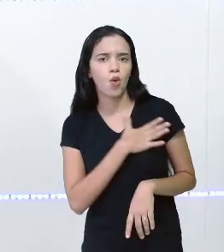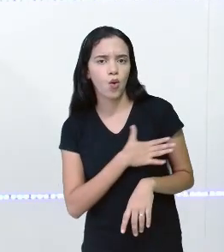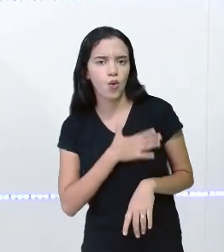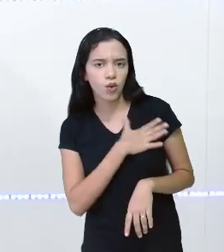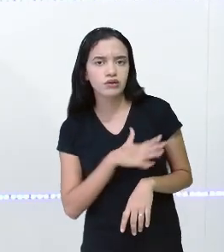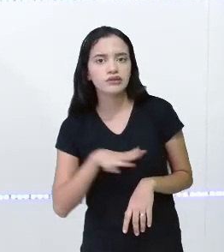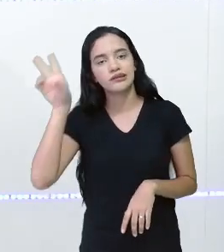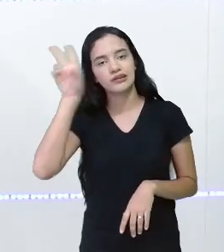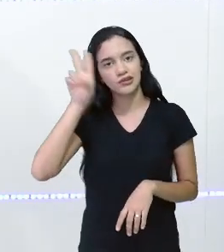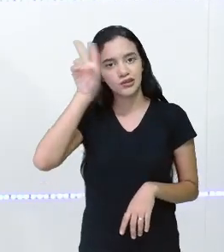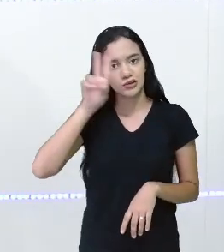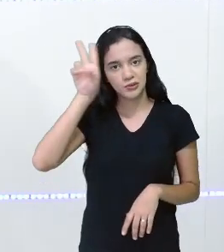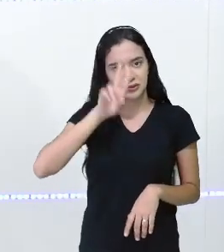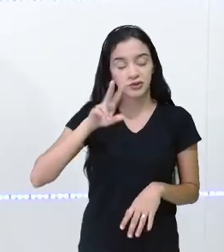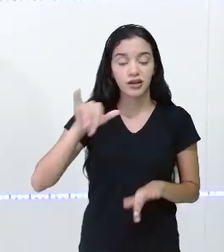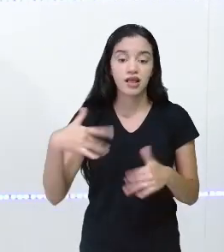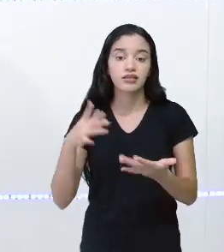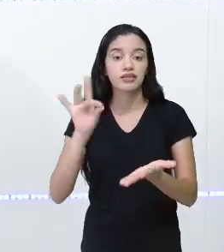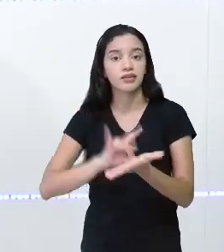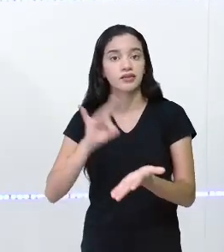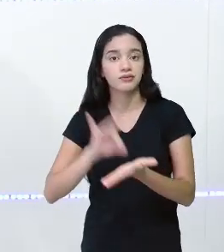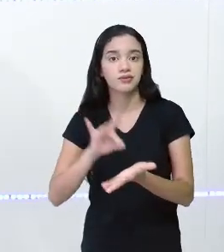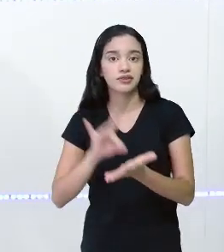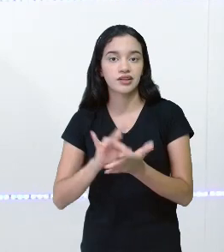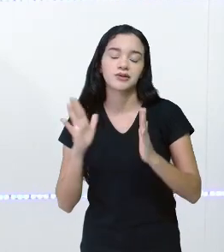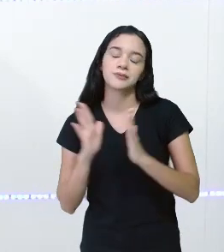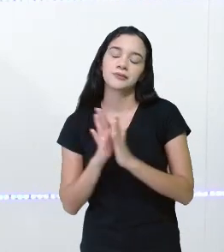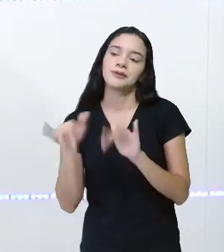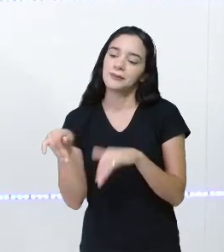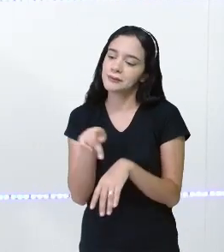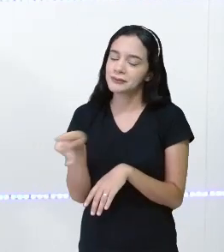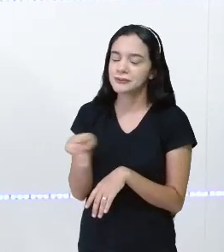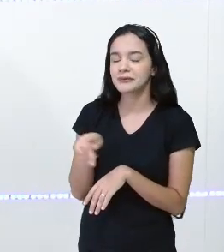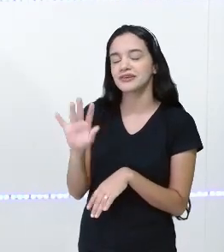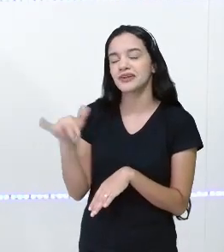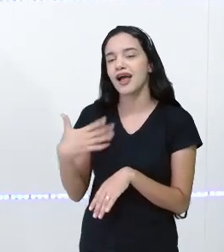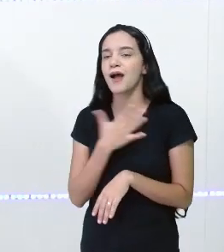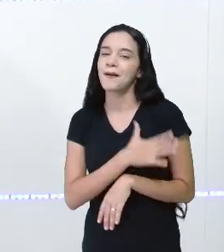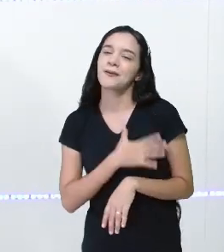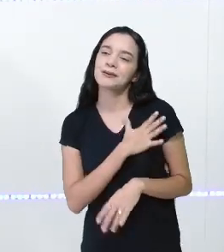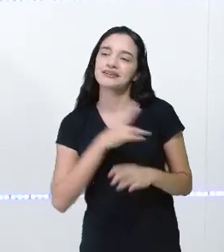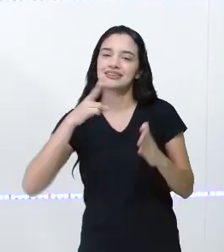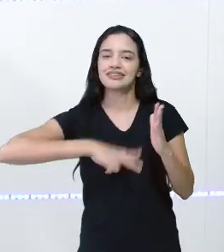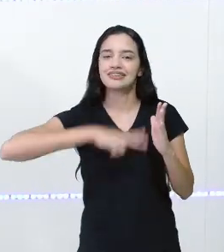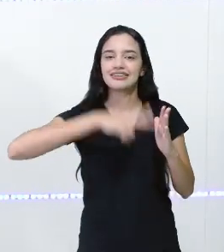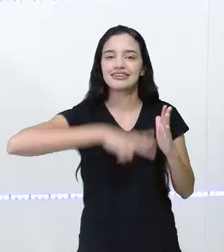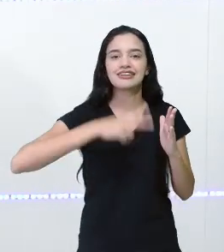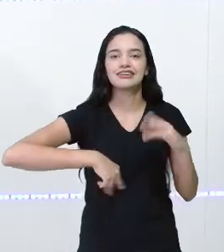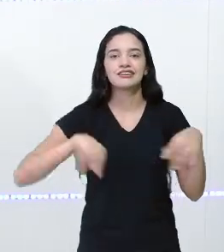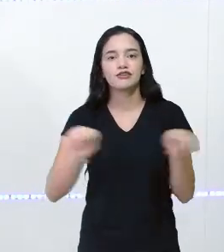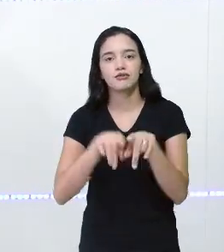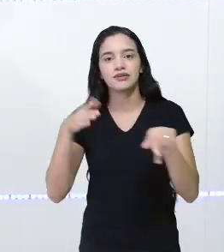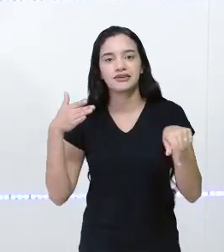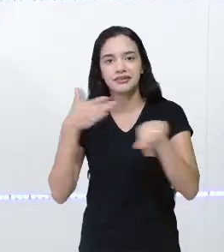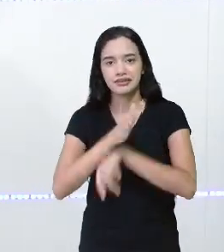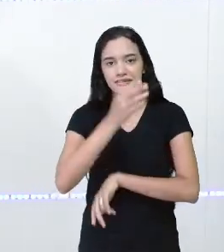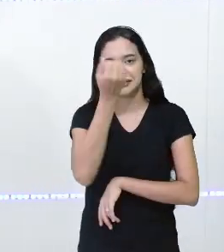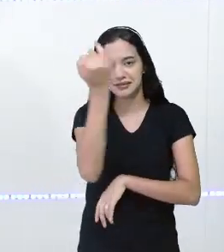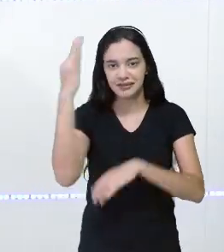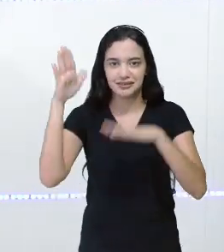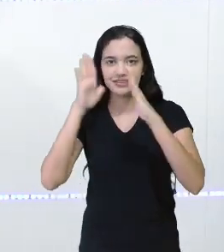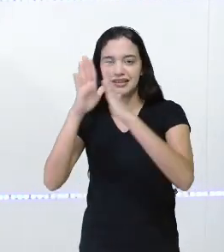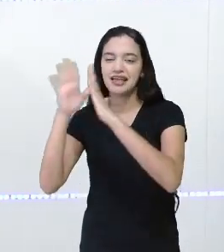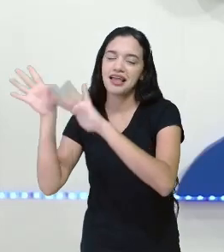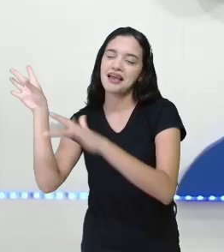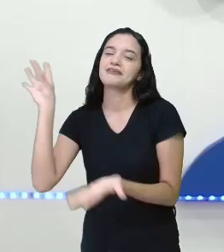adoro as histórias em quadrinhos. E na verdade, professora, eu e a senhora gostamos muito de ler e de acessar a árvore de livros. Eu estou mentindo. É